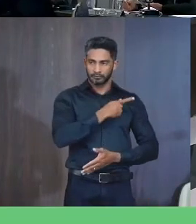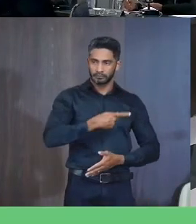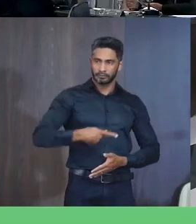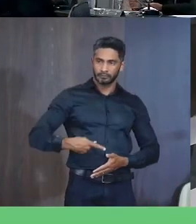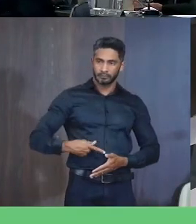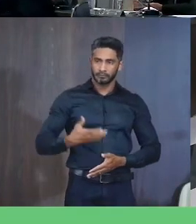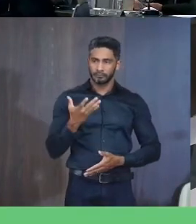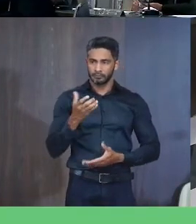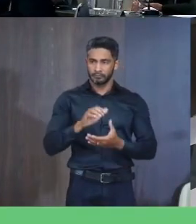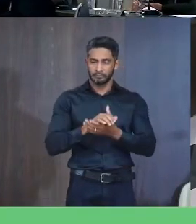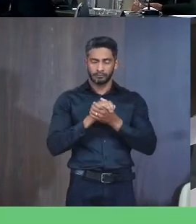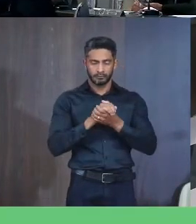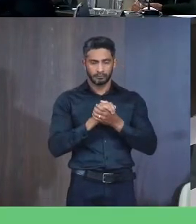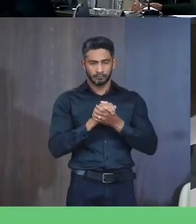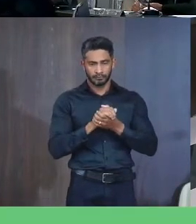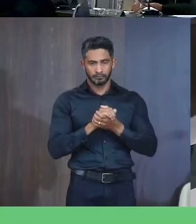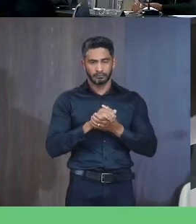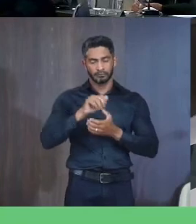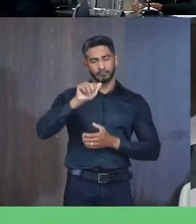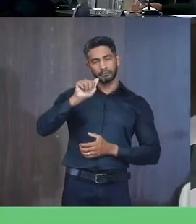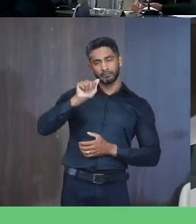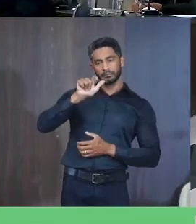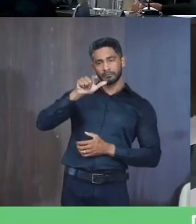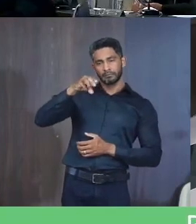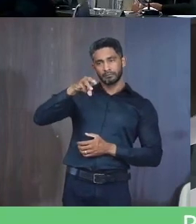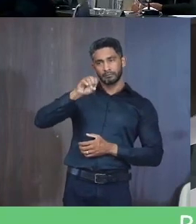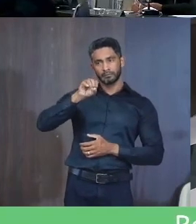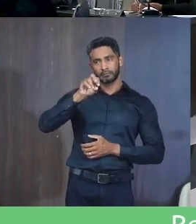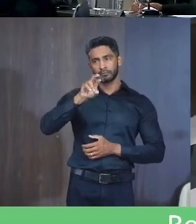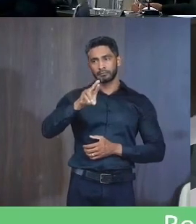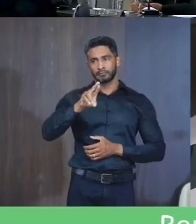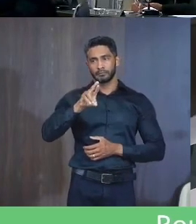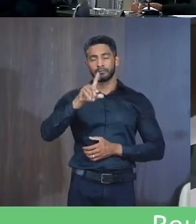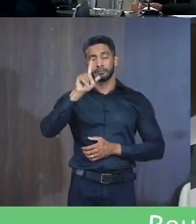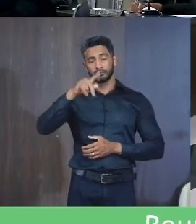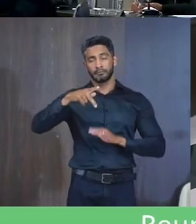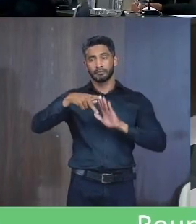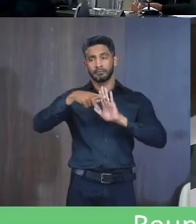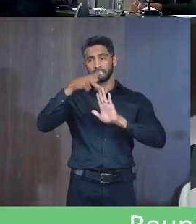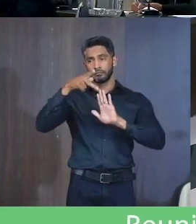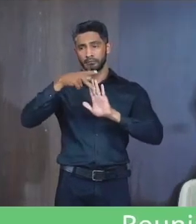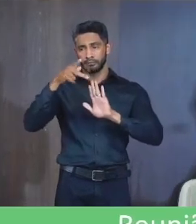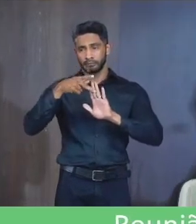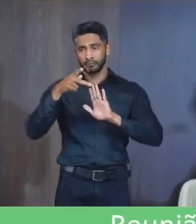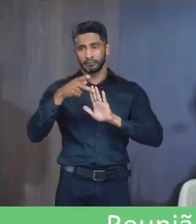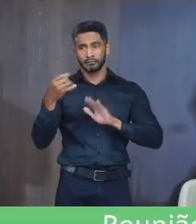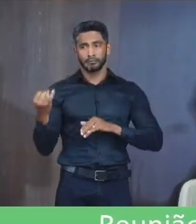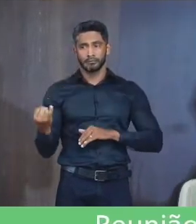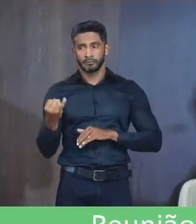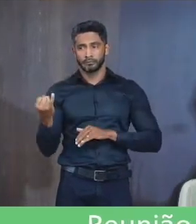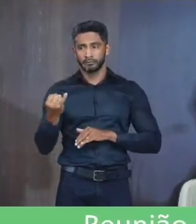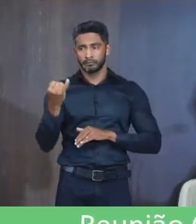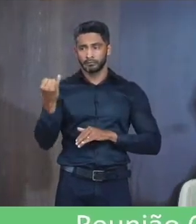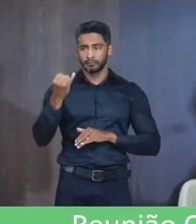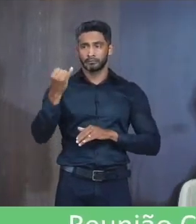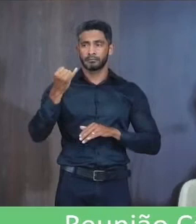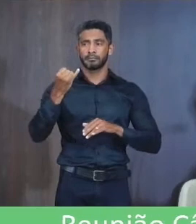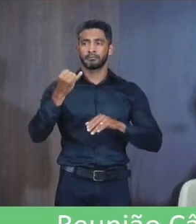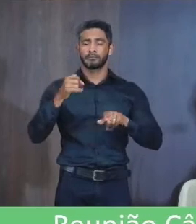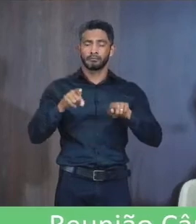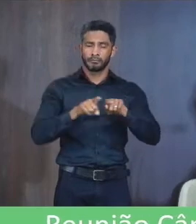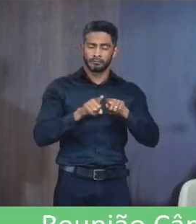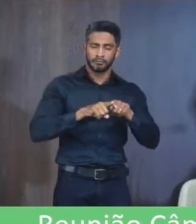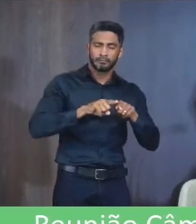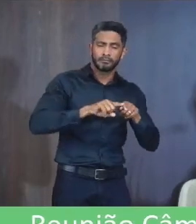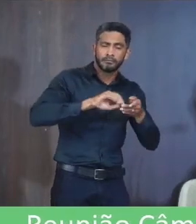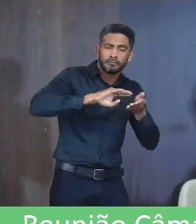Eu quero aqui Parabenizar O amigo É isso aí É uns projetos De grande relevância Tirando os jovens